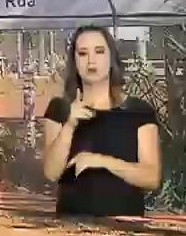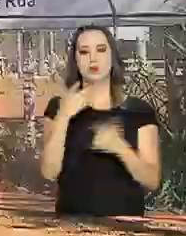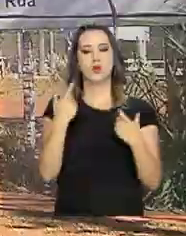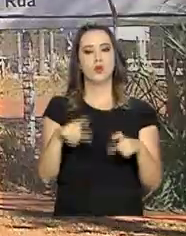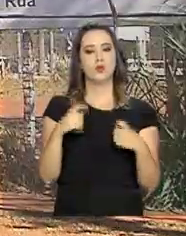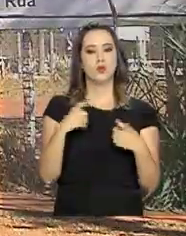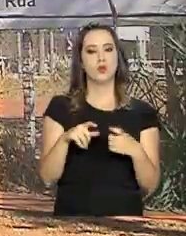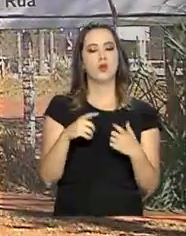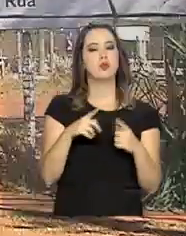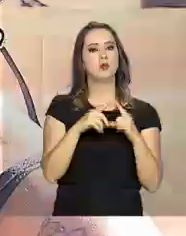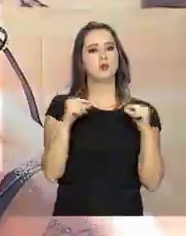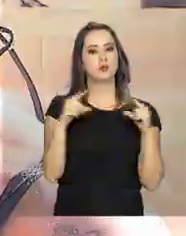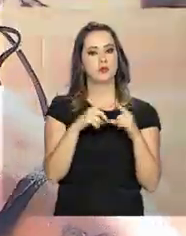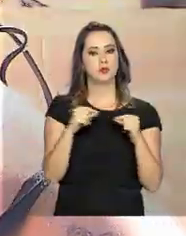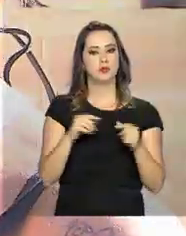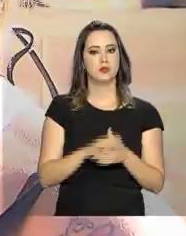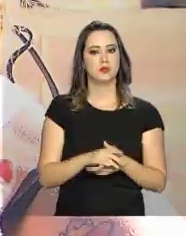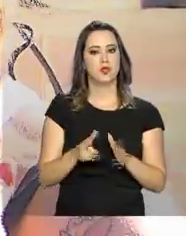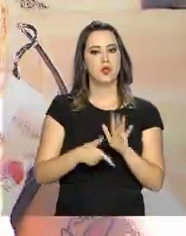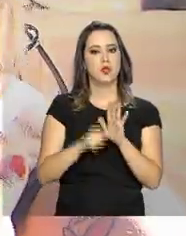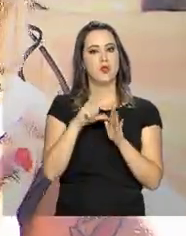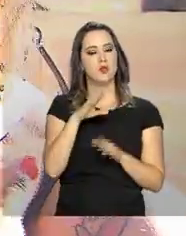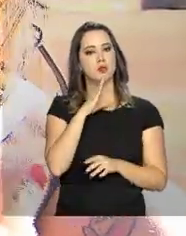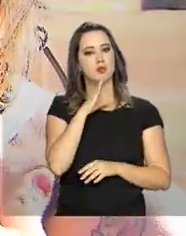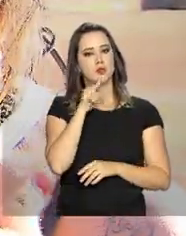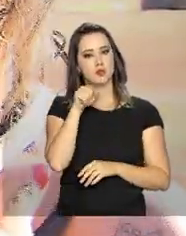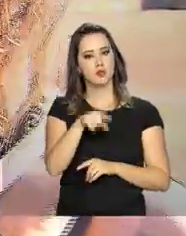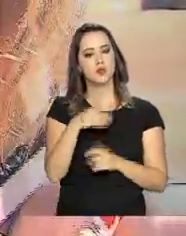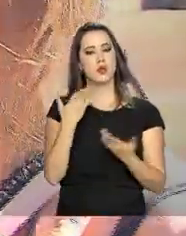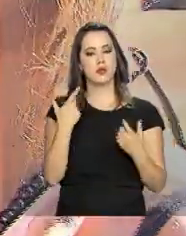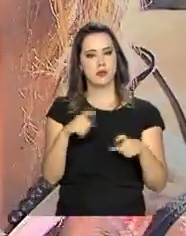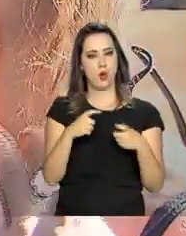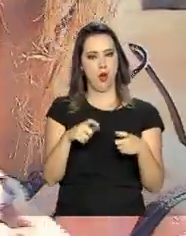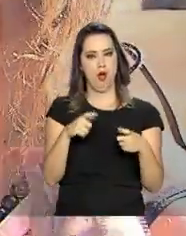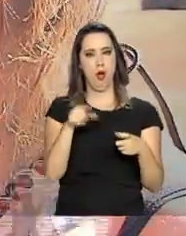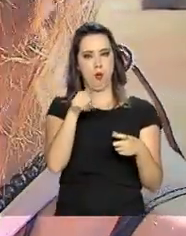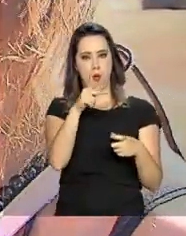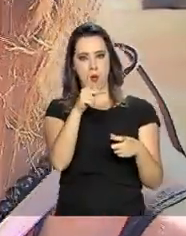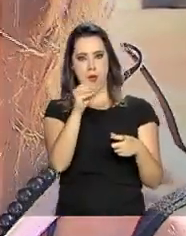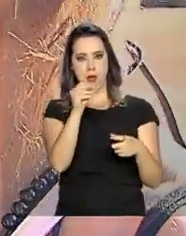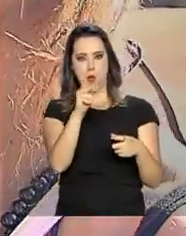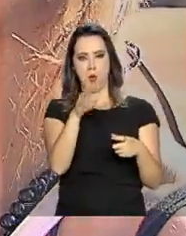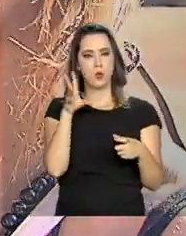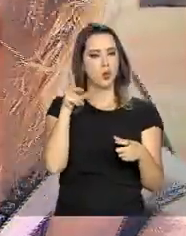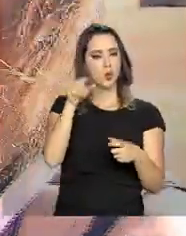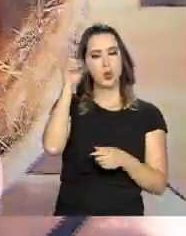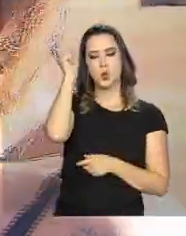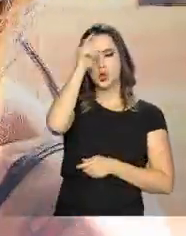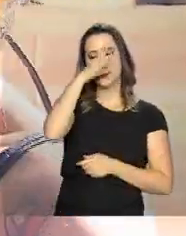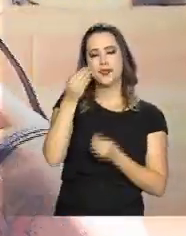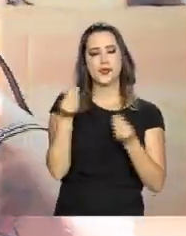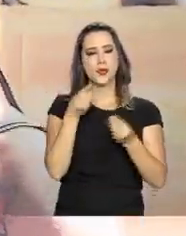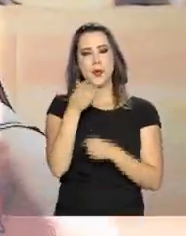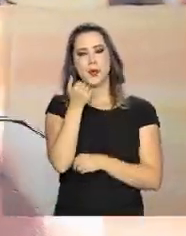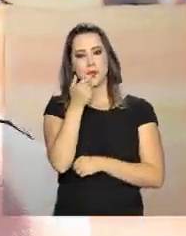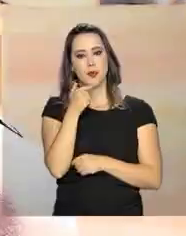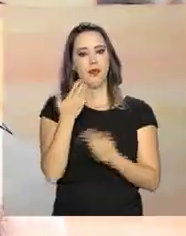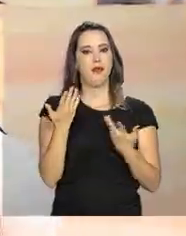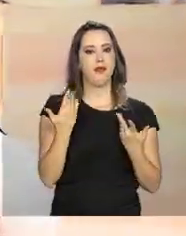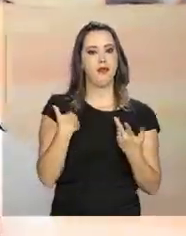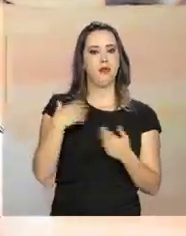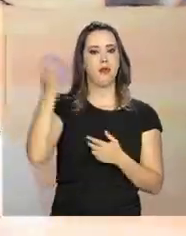na região central de Brasília. Antes de conhecer o Centro Pop, ficava tudo mais difícil, entendeu? Tanto para você comer, se alimentar,